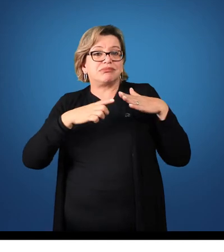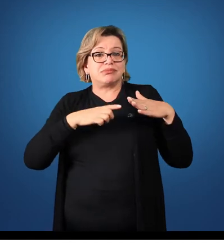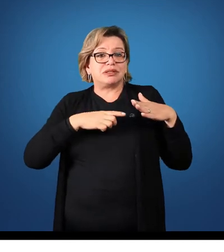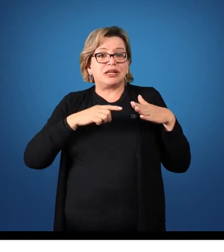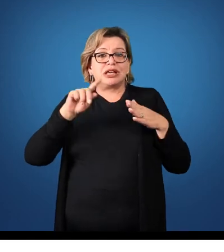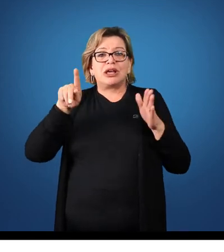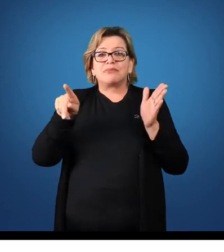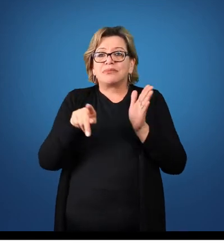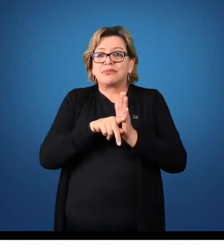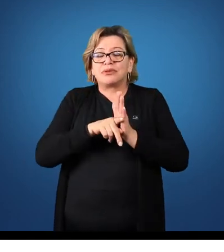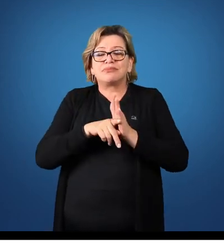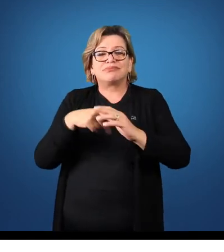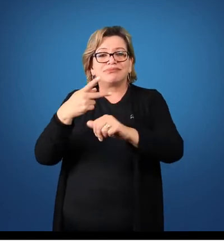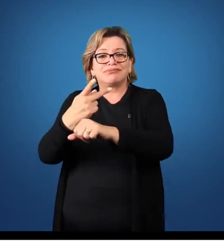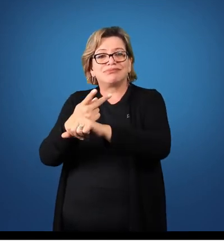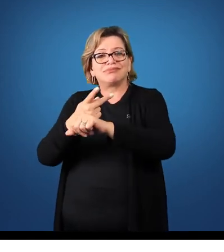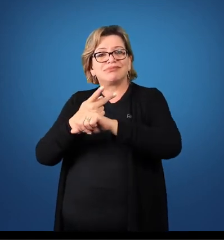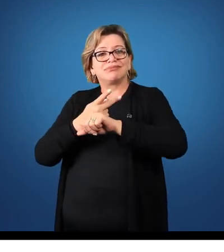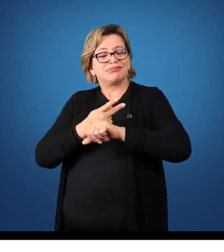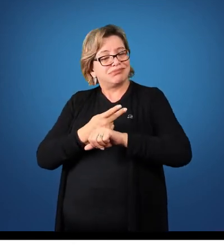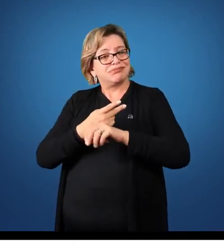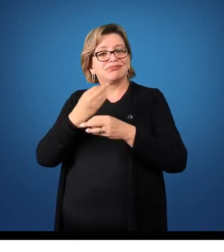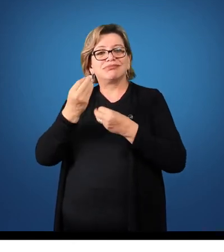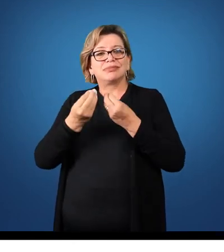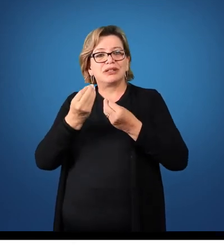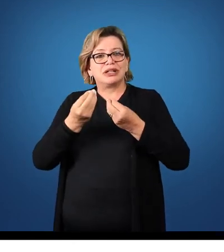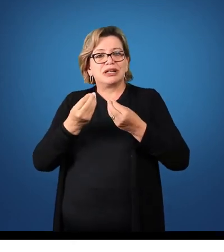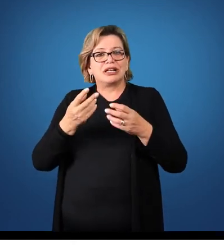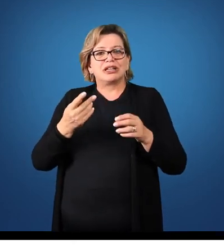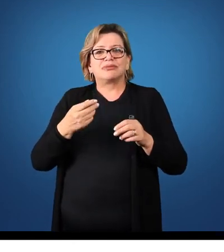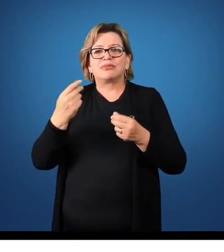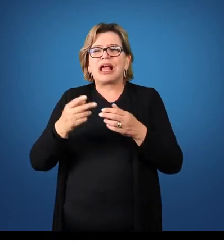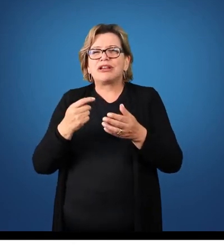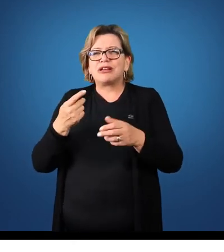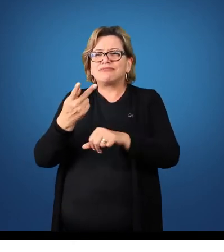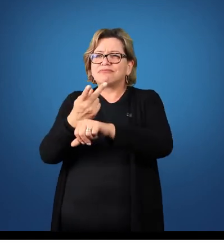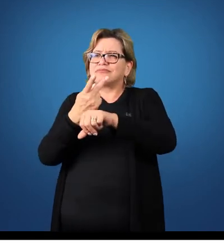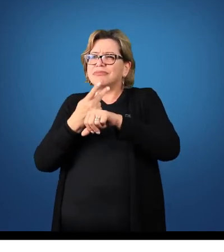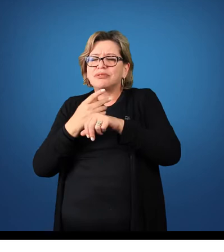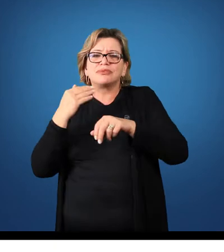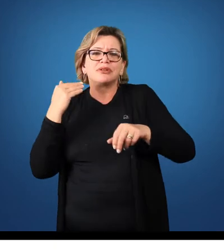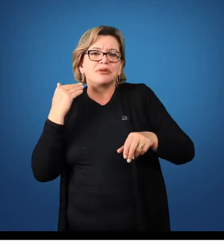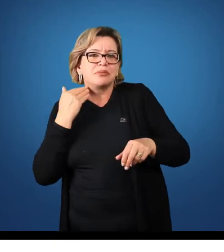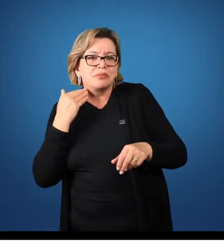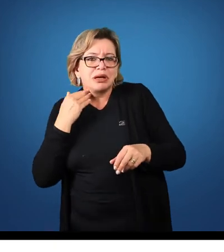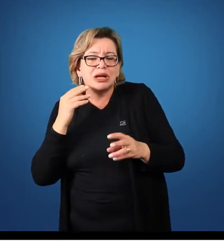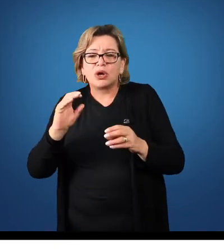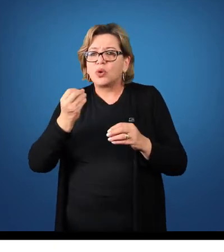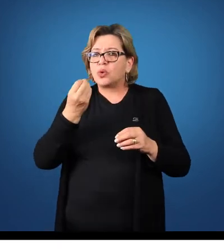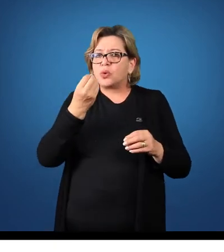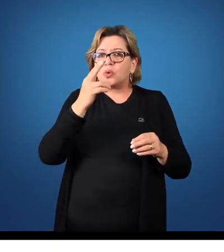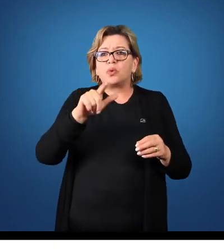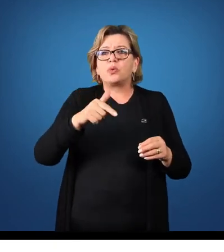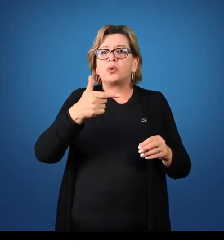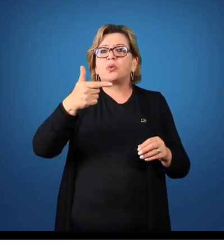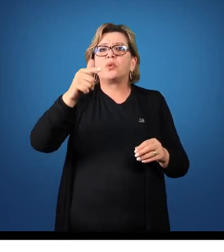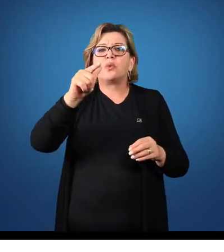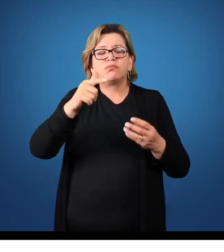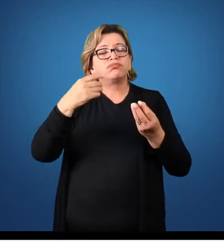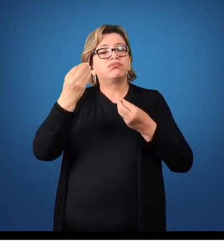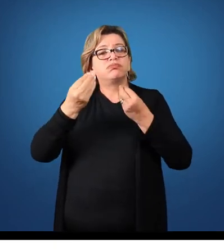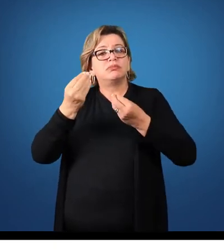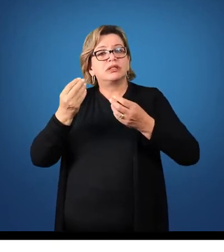financiamentos, recursos buscados em instituições financeiras ou em outros tipos de